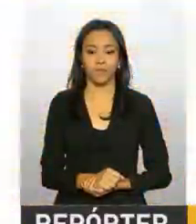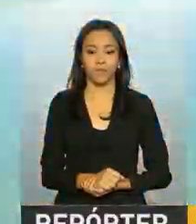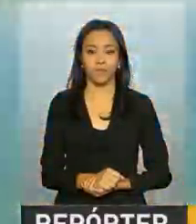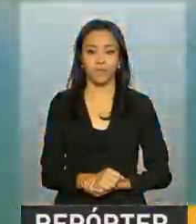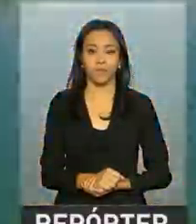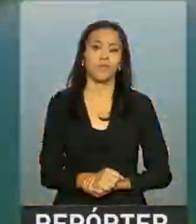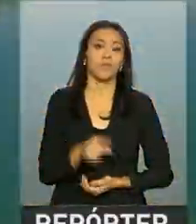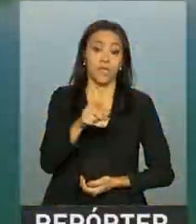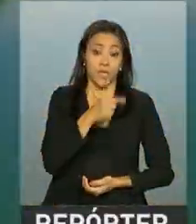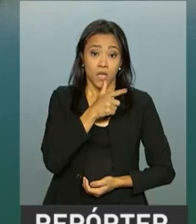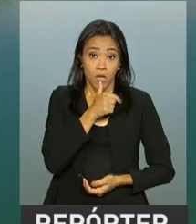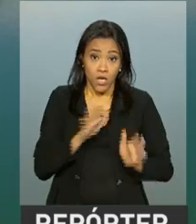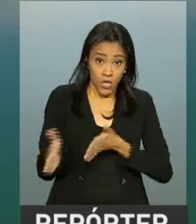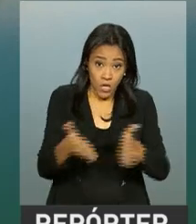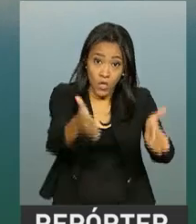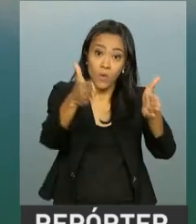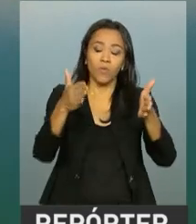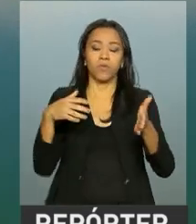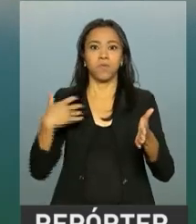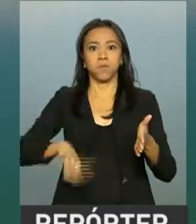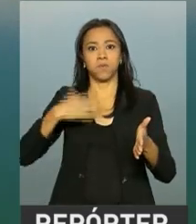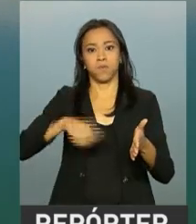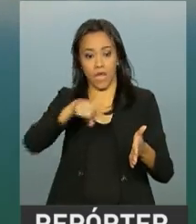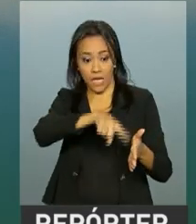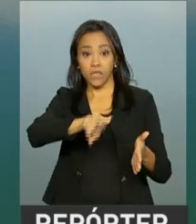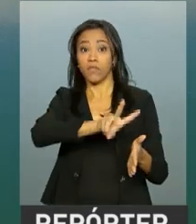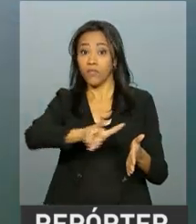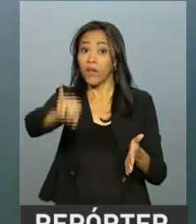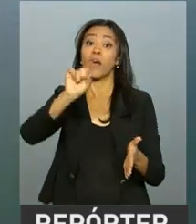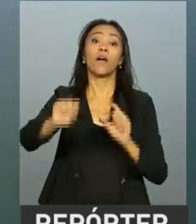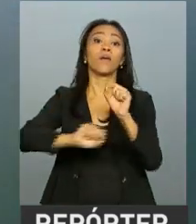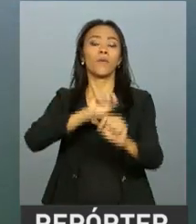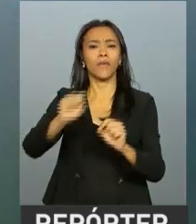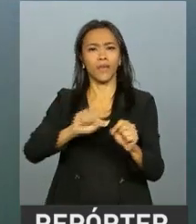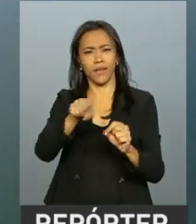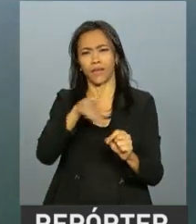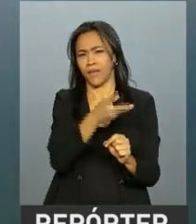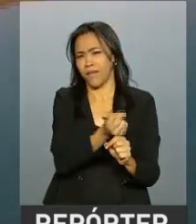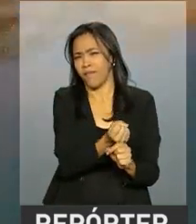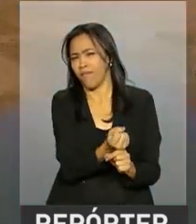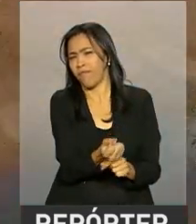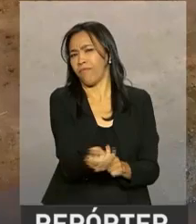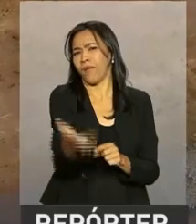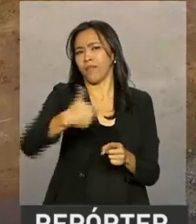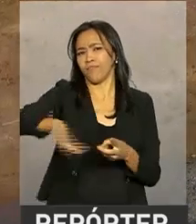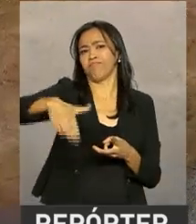Um rio que de tão grande, em breve, vai alcançar além dos próprios limites.